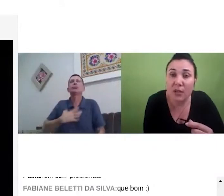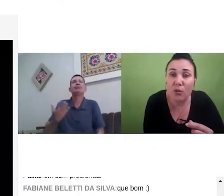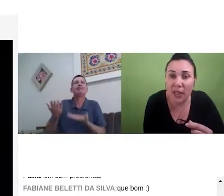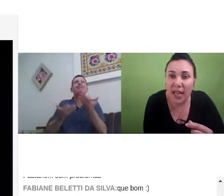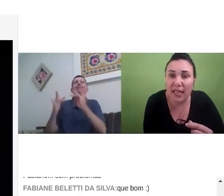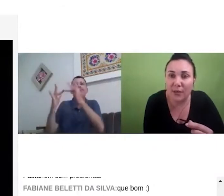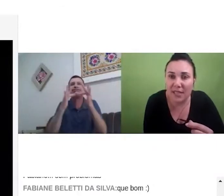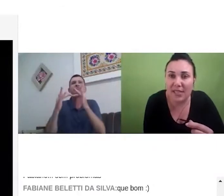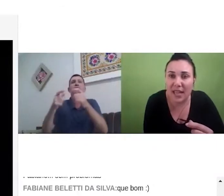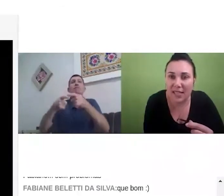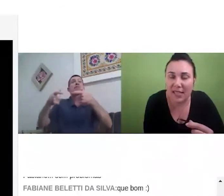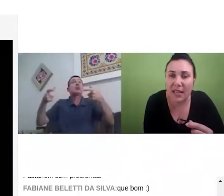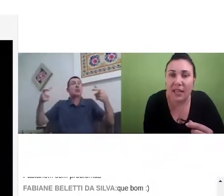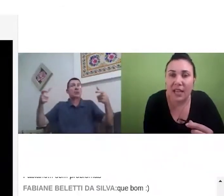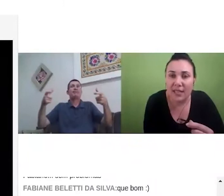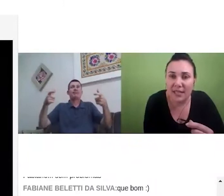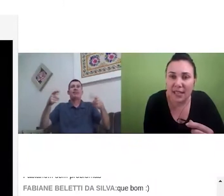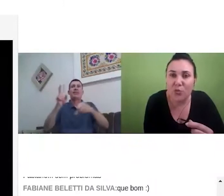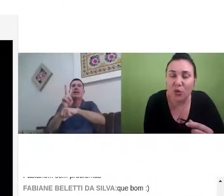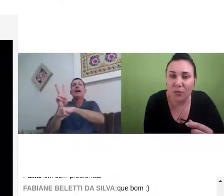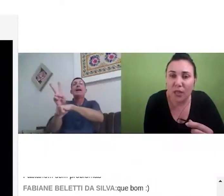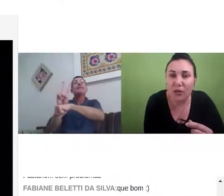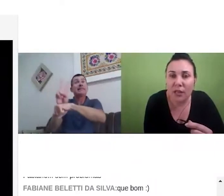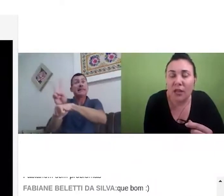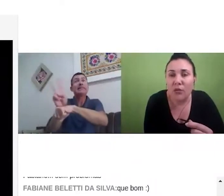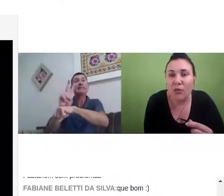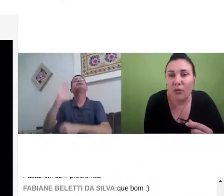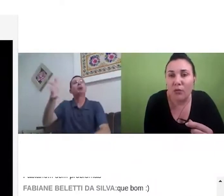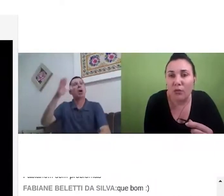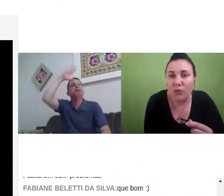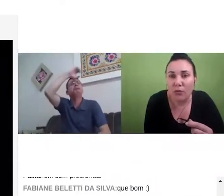conseguem se comunicar em língua de sinais, né, a gente se sente muito melhor